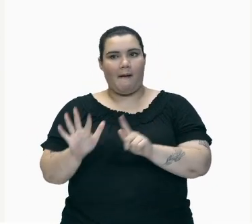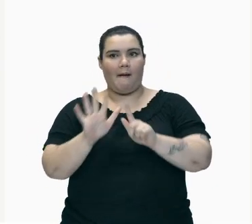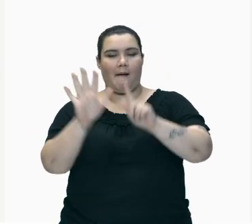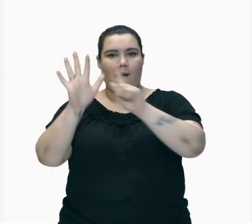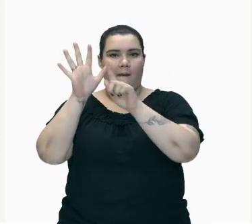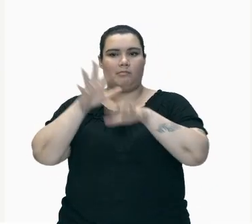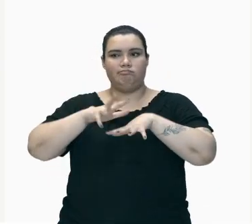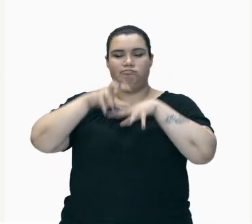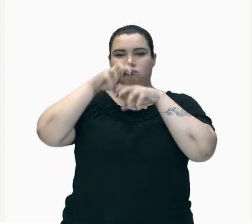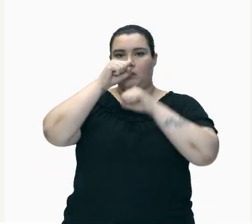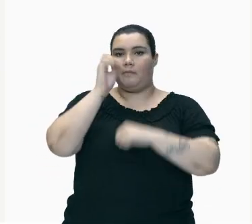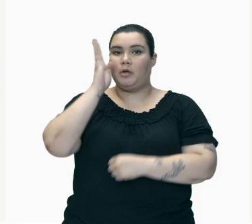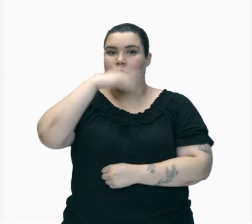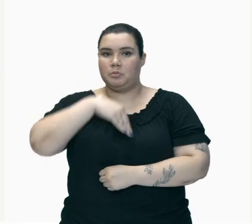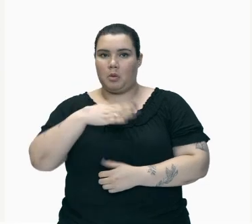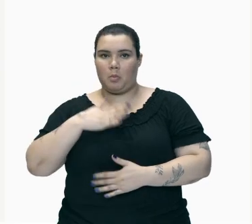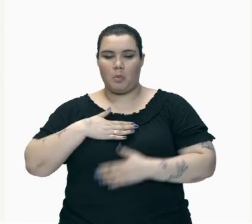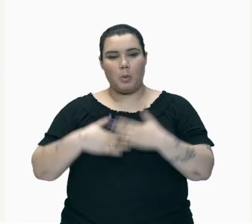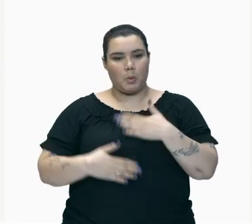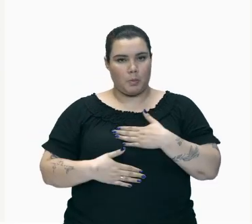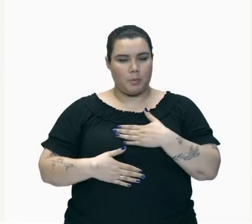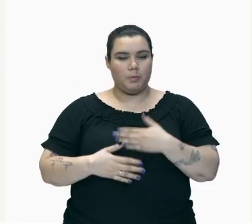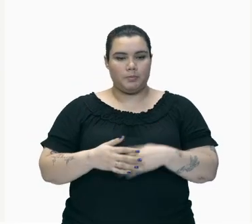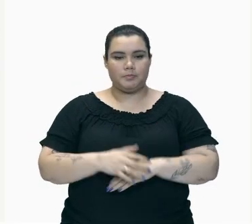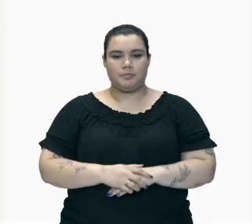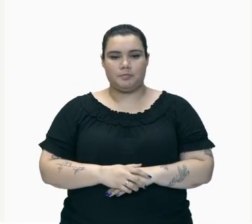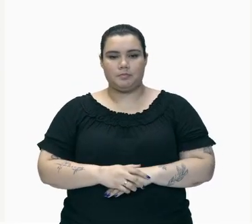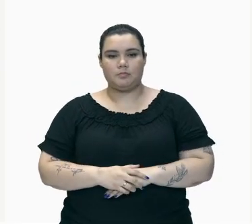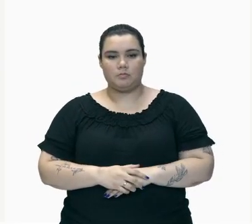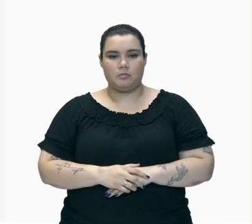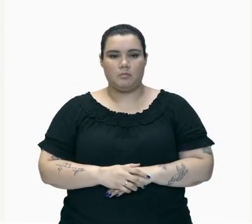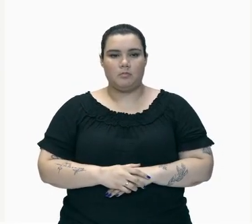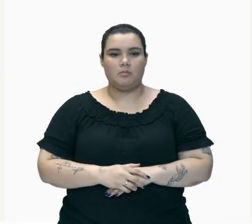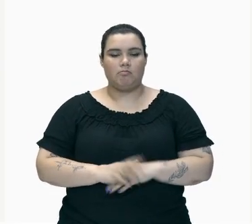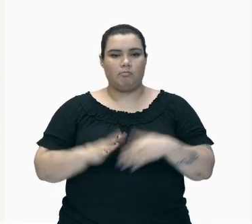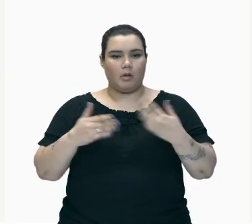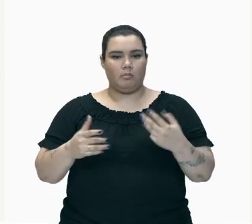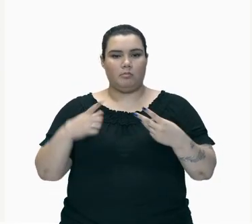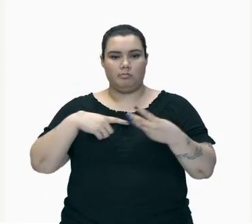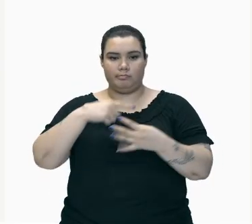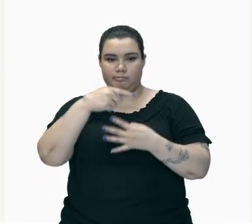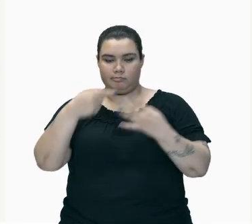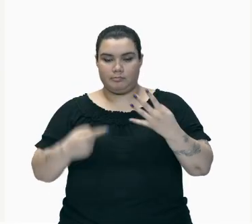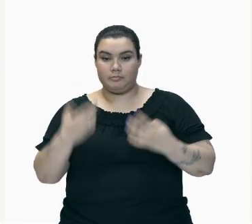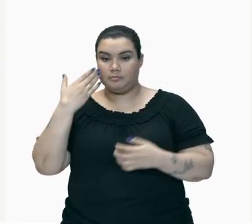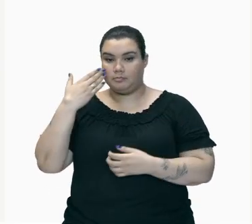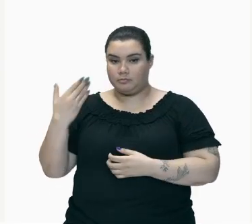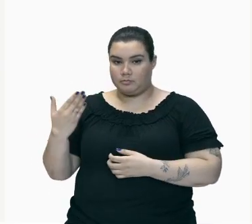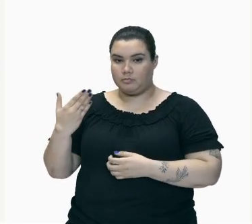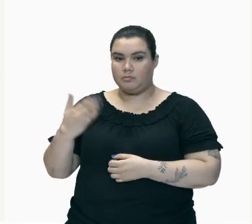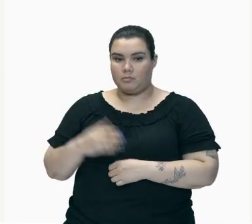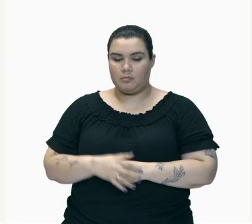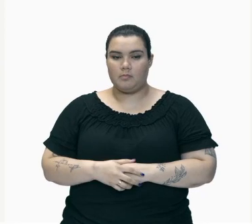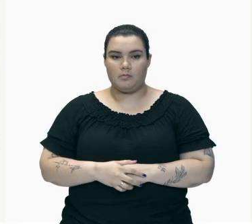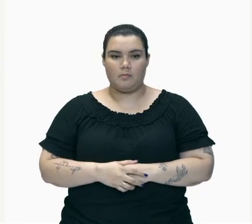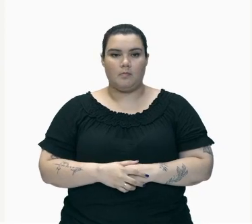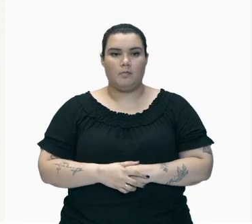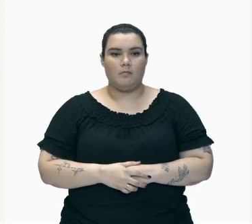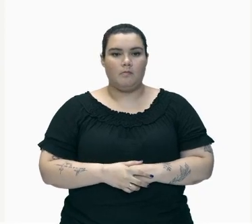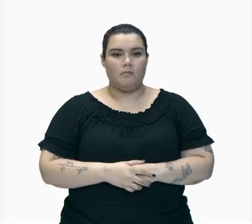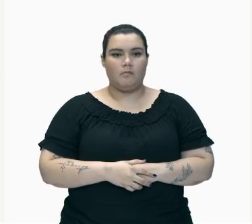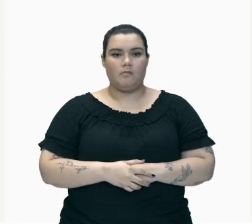Tóxico Então Tome Cuidado Então Mudança De Cor Formação De Chama Variação De Temperatura E Liberação De Gás